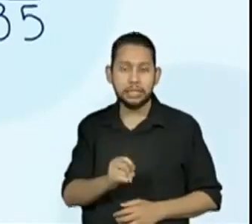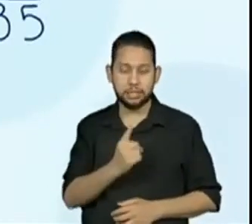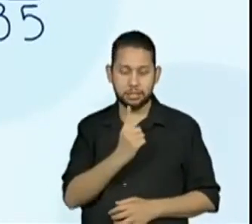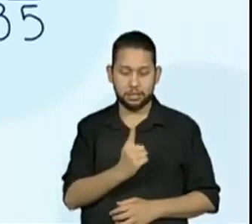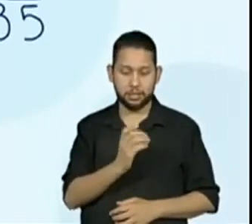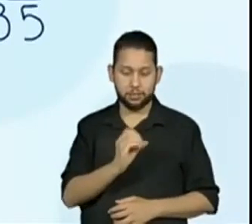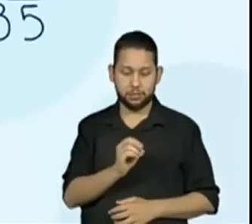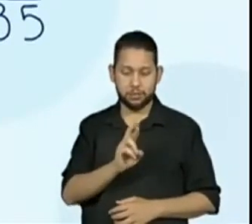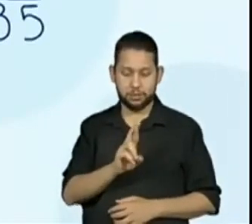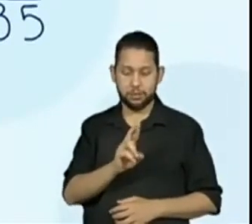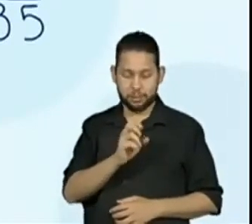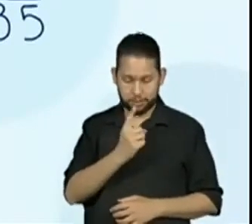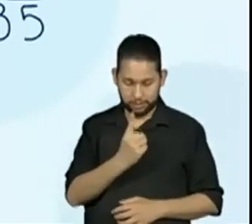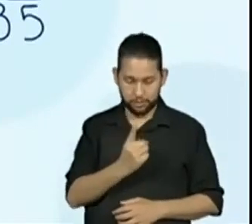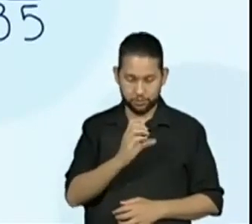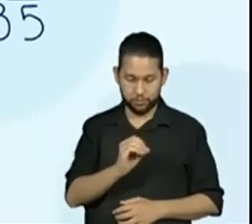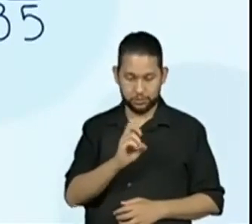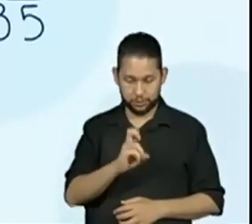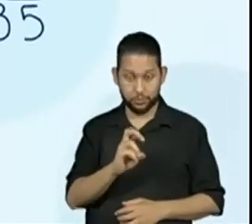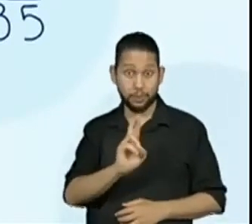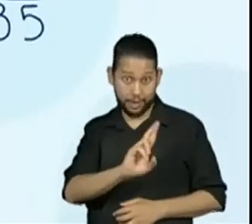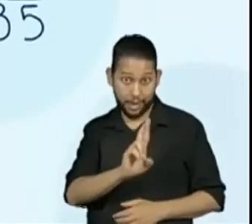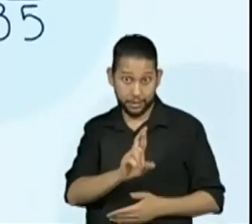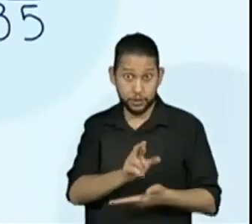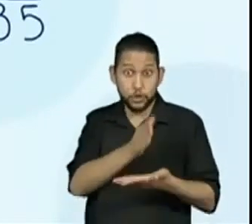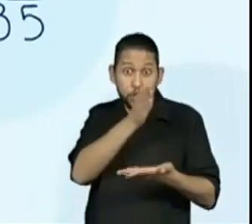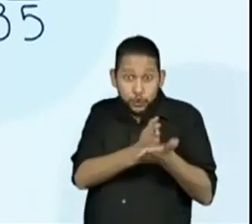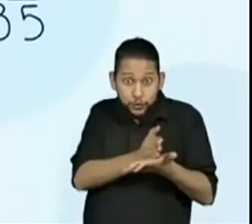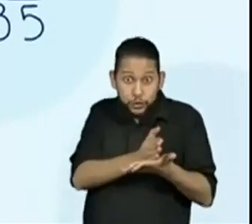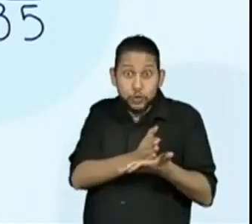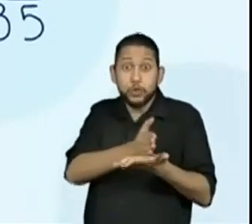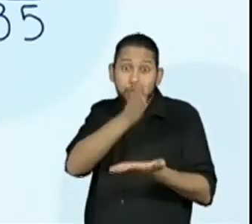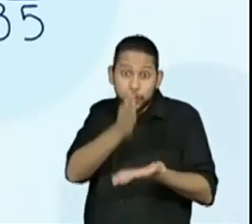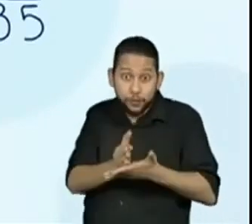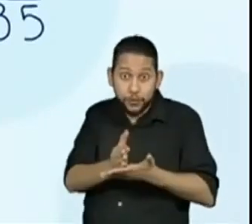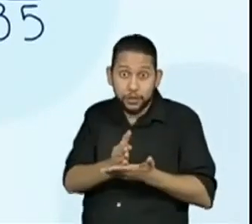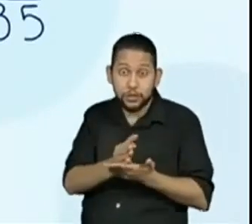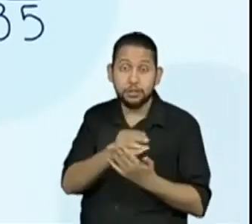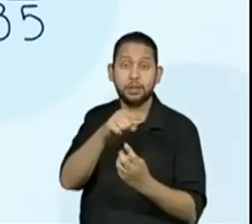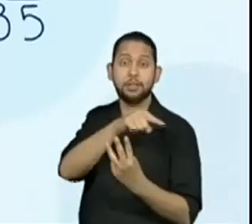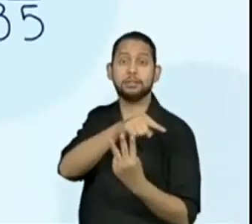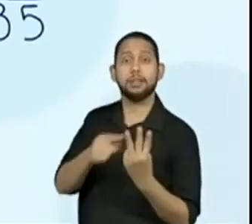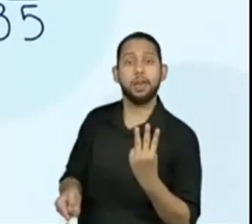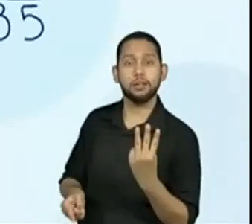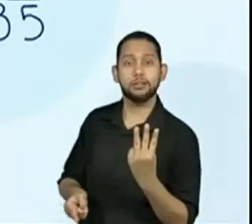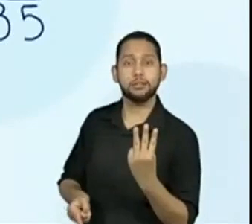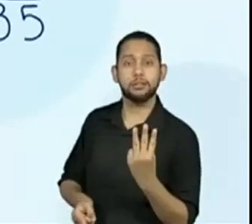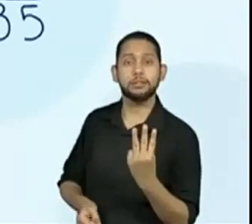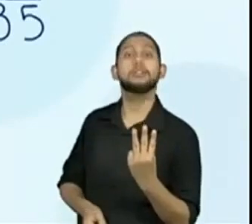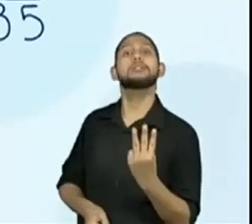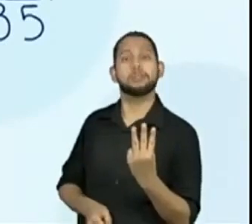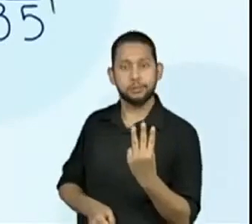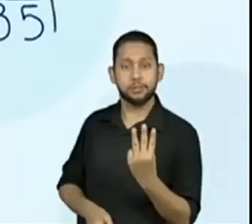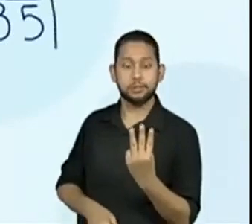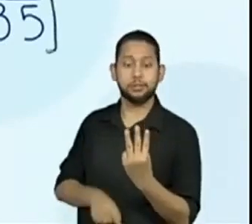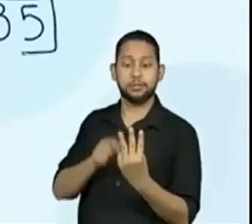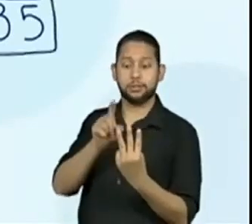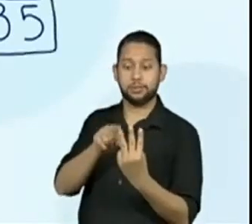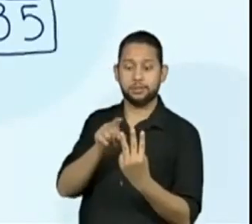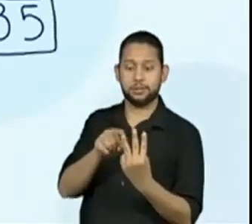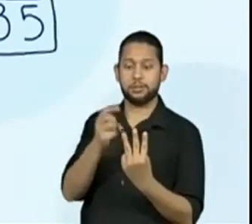semana, foi dividido em 3 partes. E aí obtivemos 3 partes de